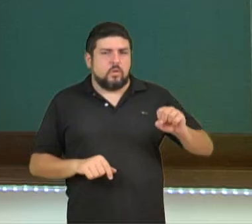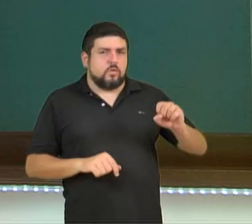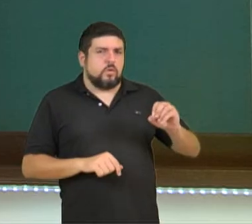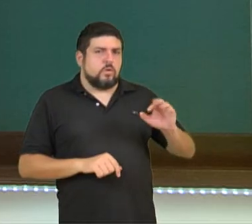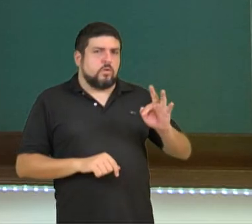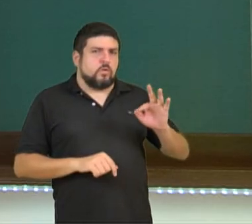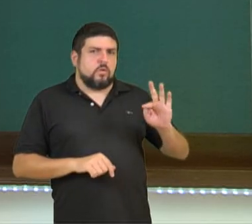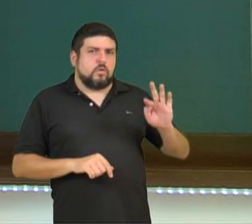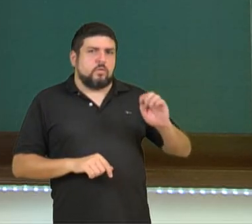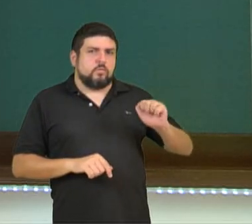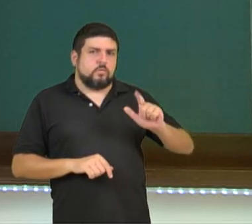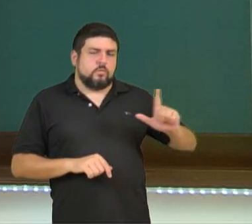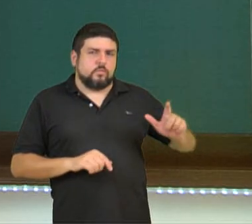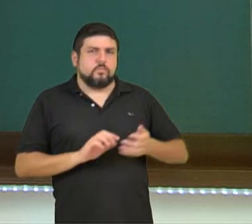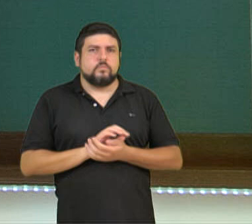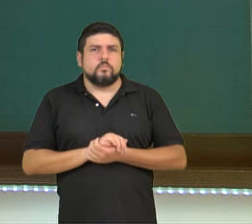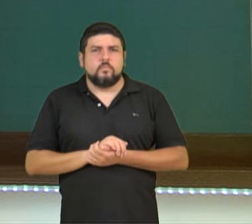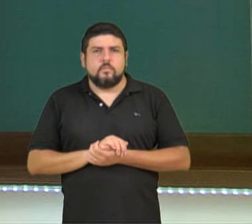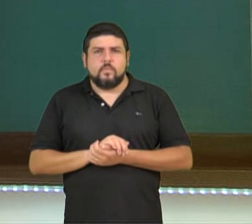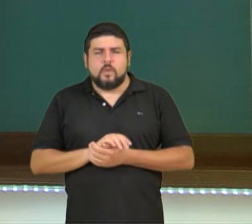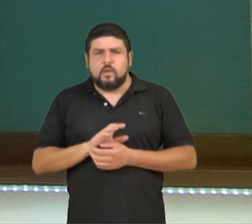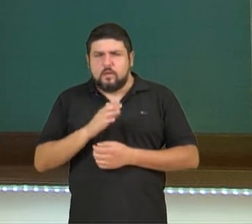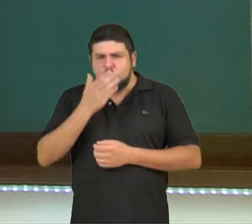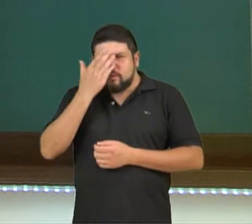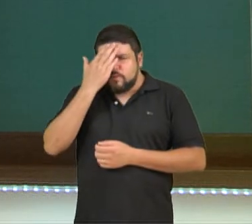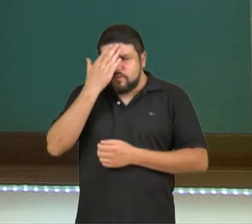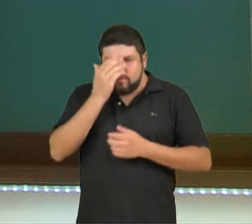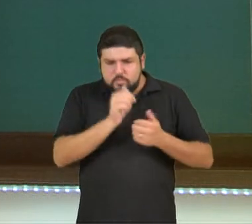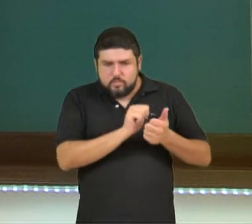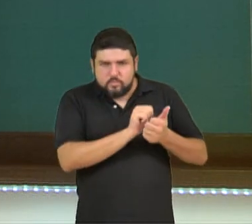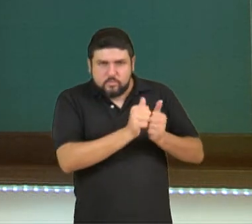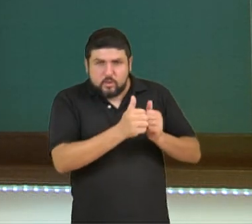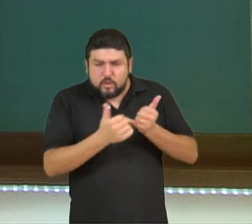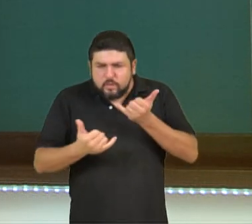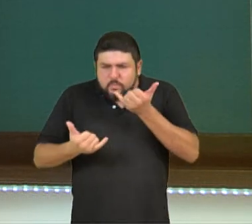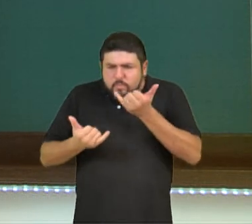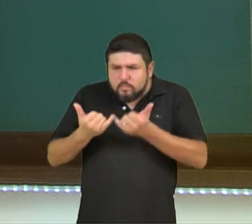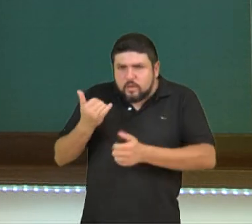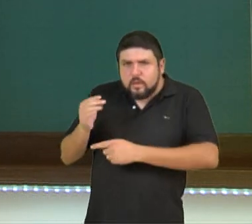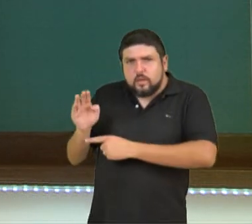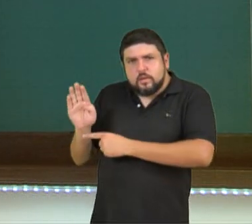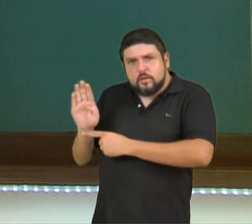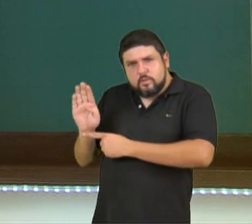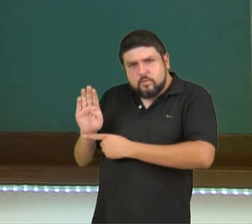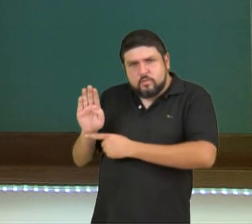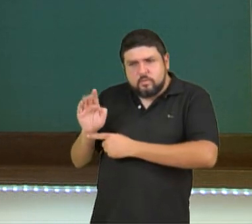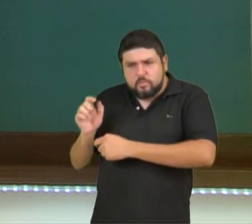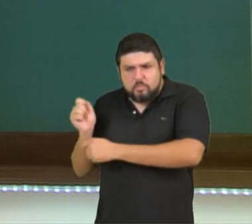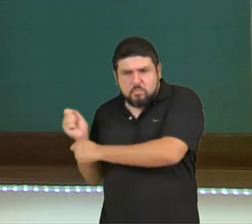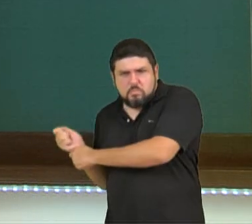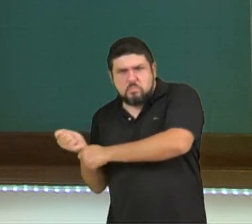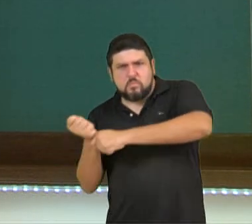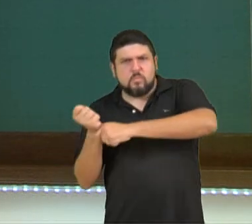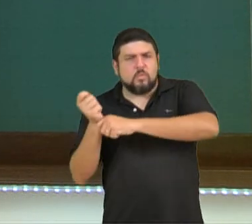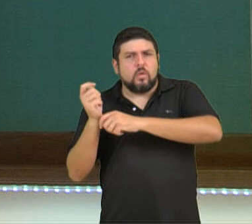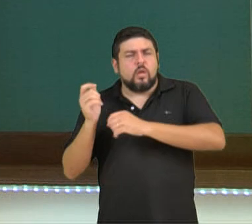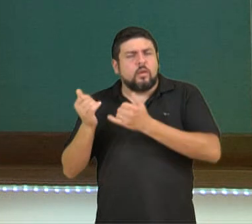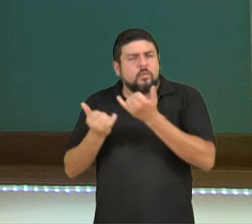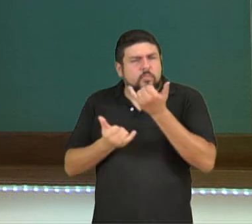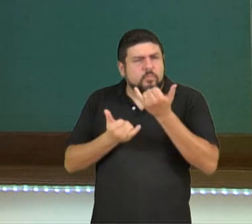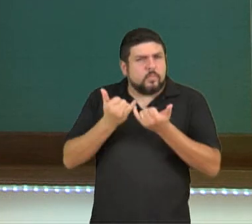Você sabia que existe um esporte parecido com o beisebol que é chamado de softball? Vocês sabiam disso?